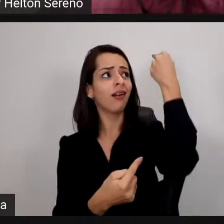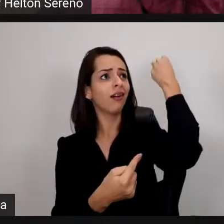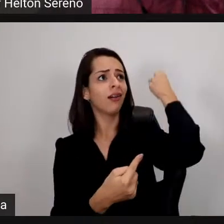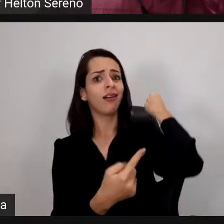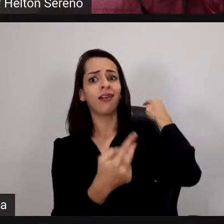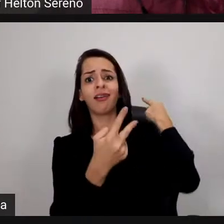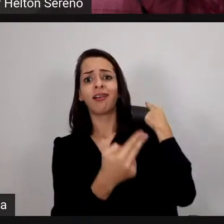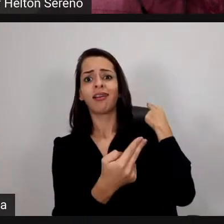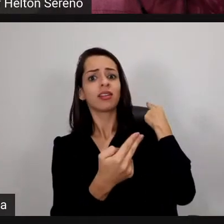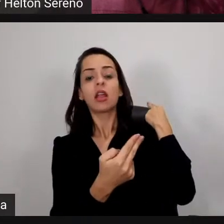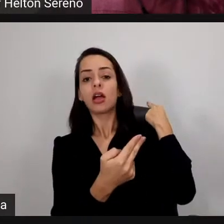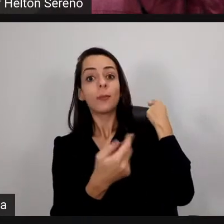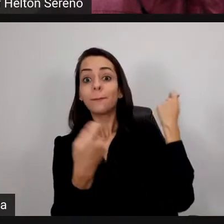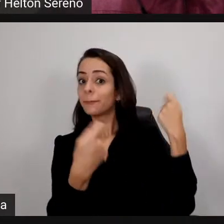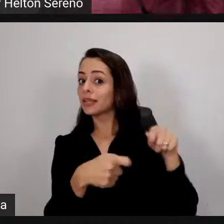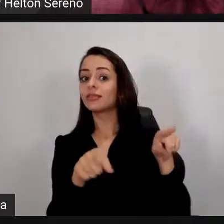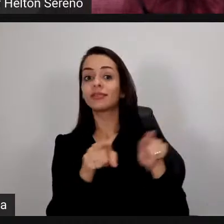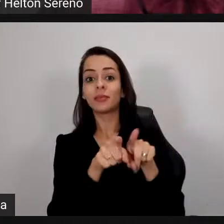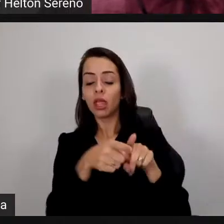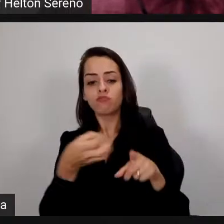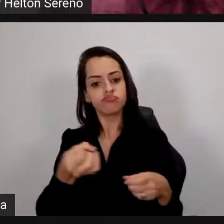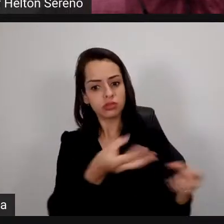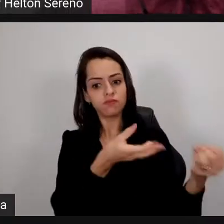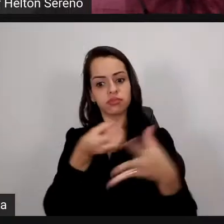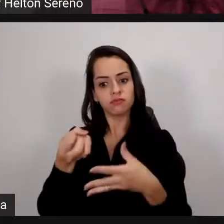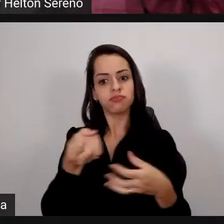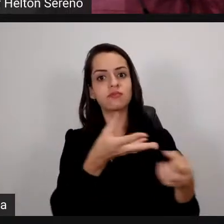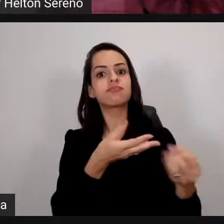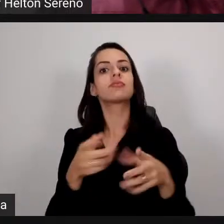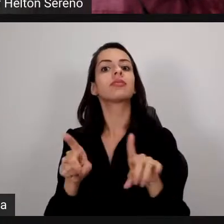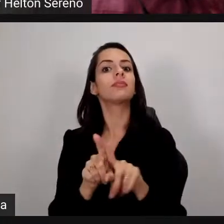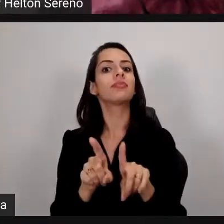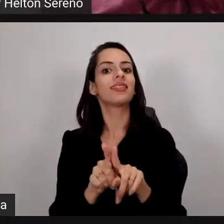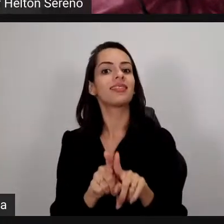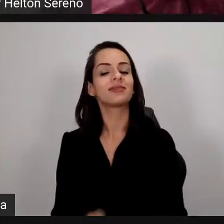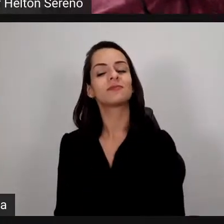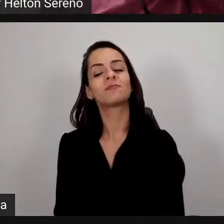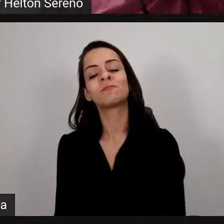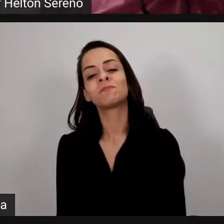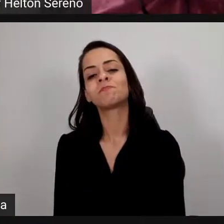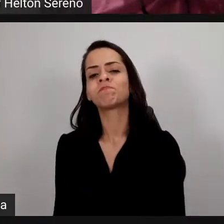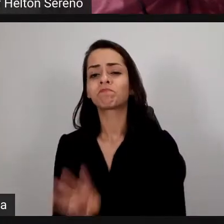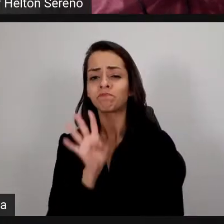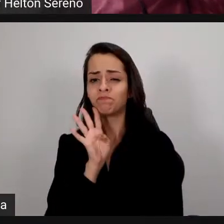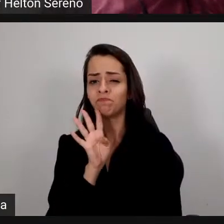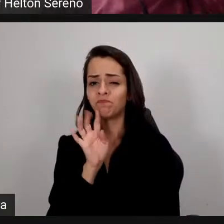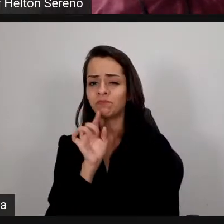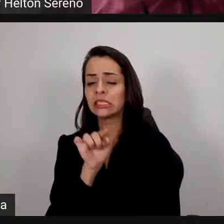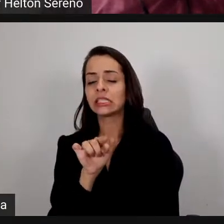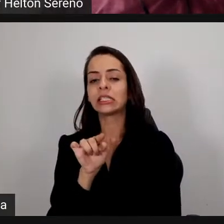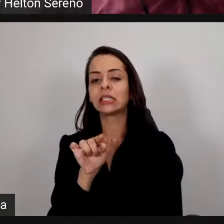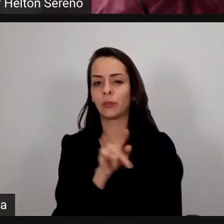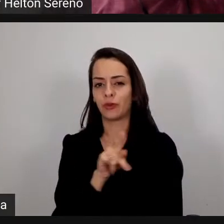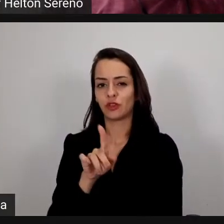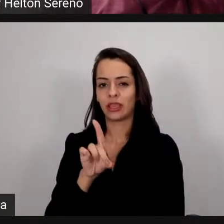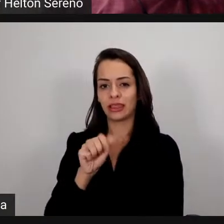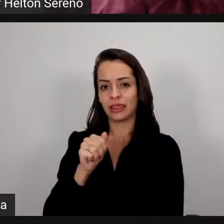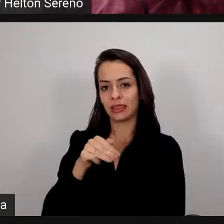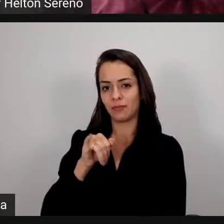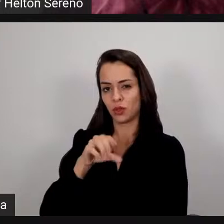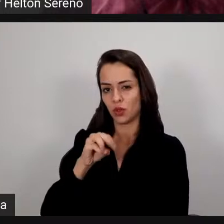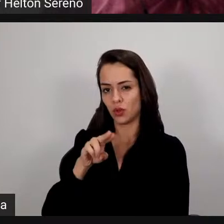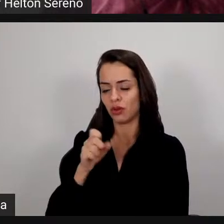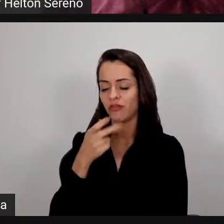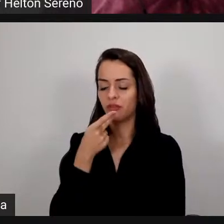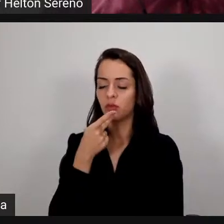coisa bem bacana que o professor Damione colocou, né, eu tive a oportunidade de participar de um evento em São Paulo